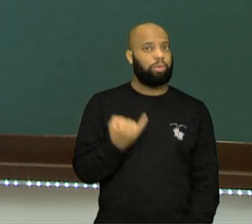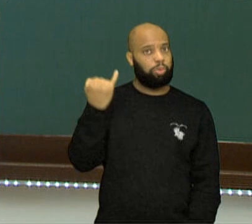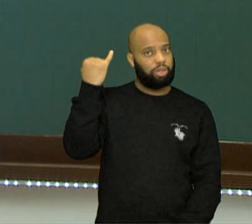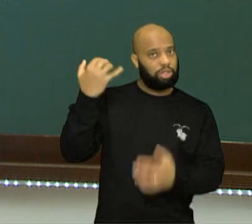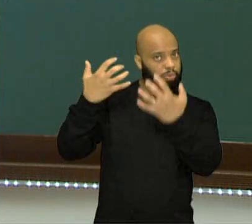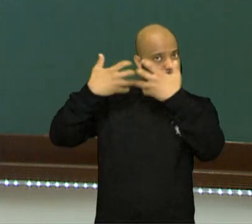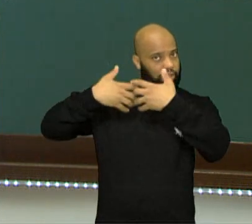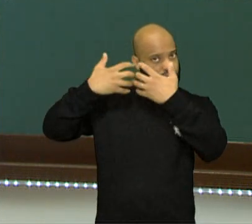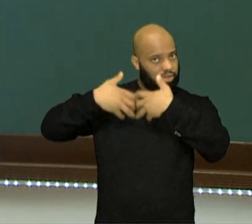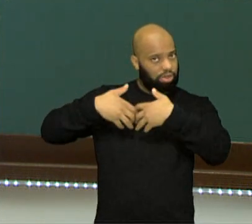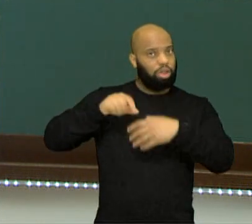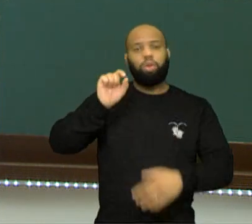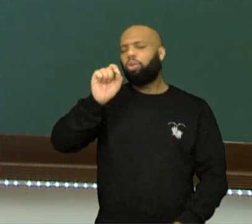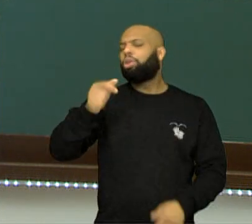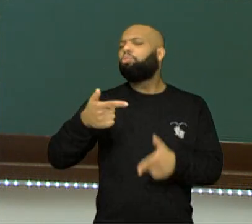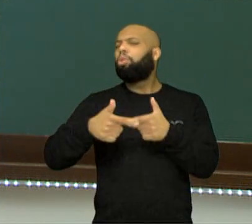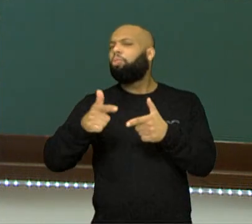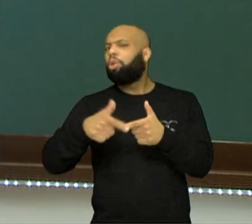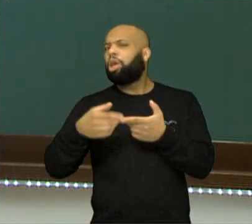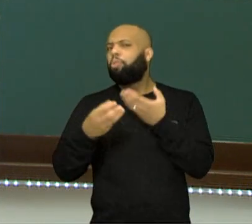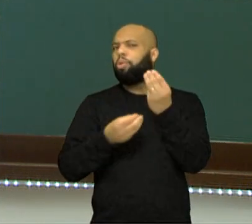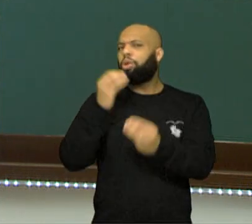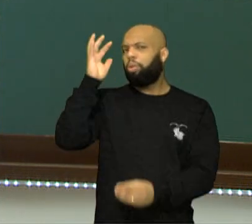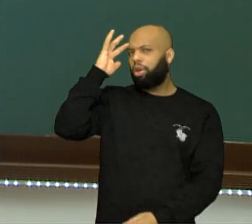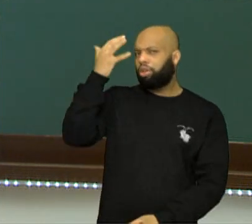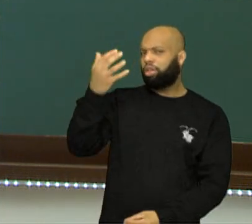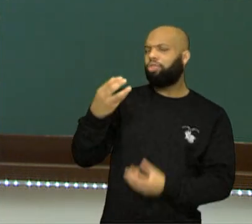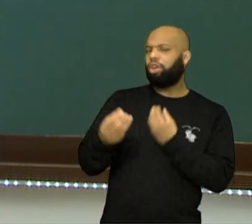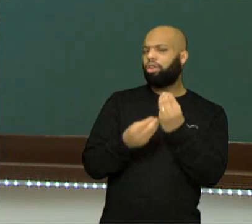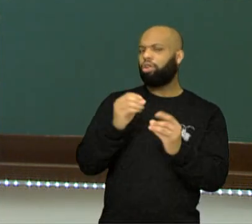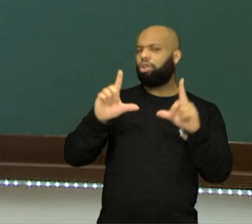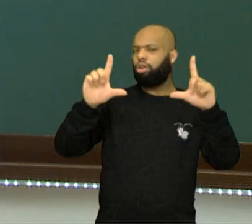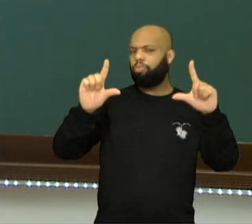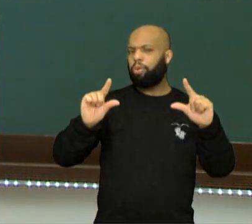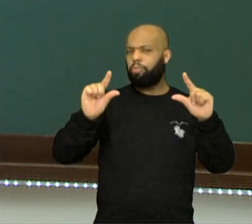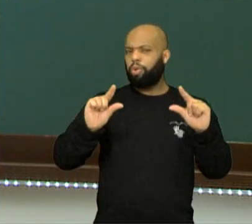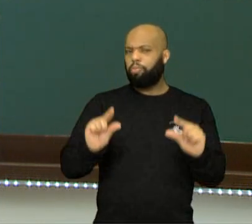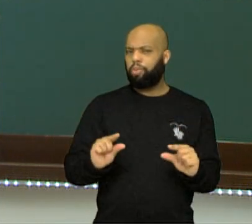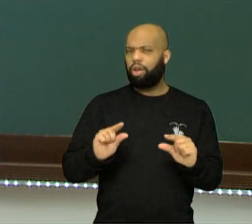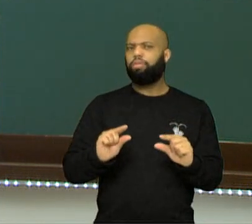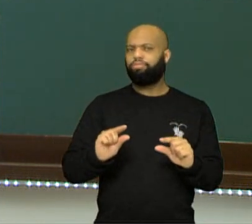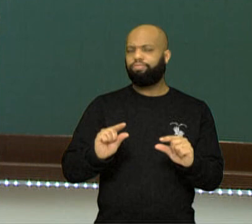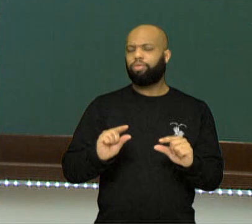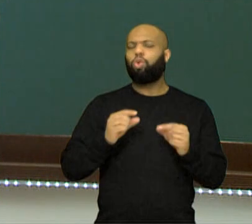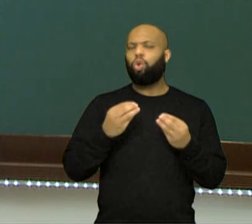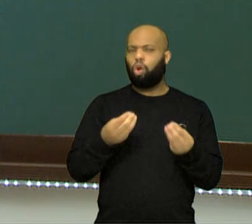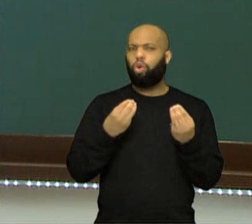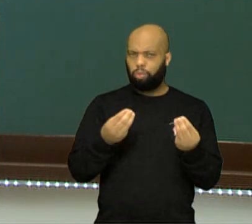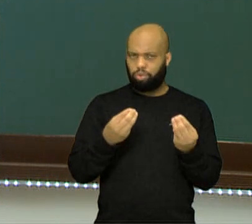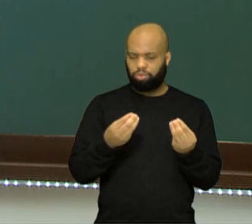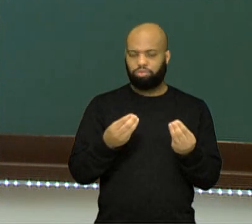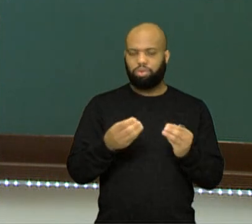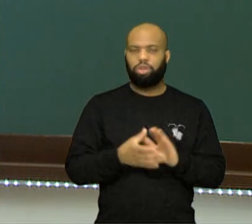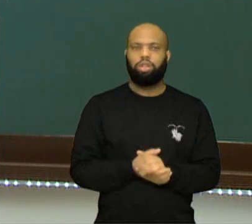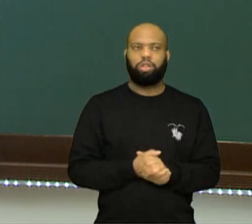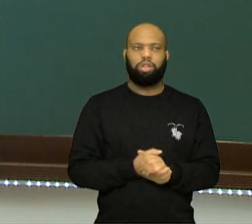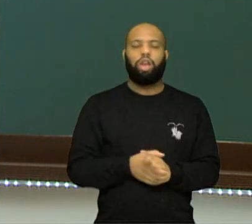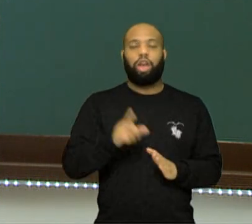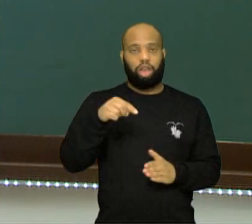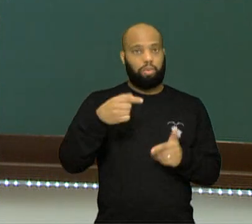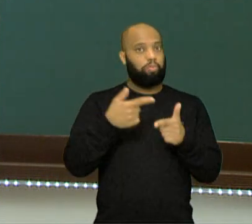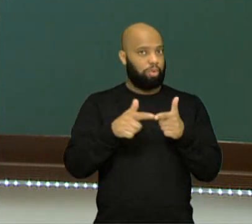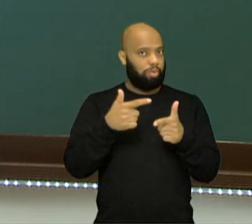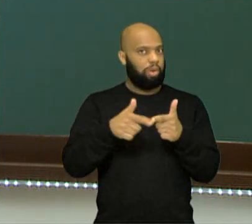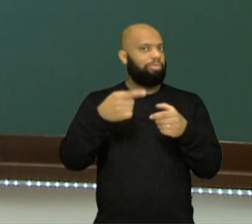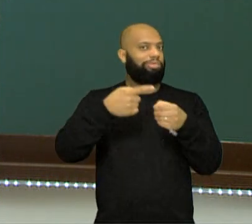quais são eles e como minimizar esses impactos, como minimizar esses problemas urbanos, que são problemas